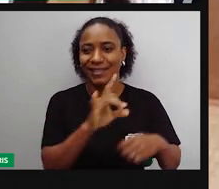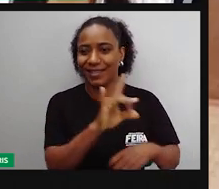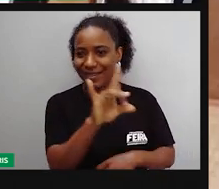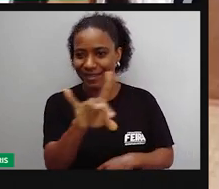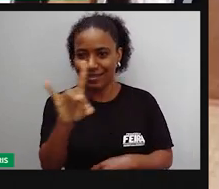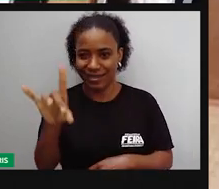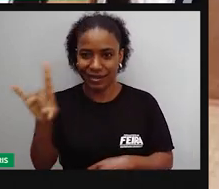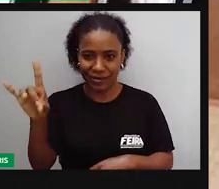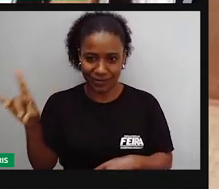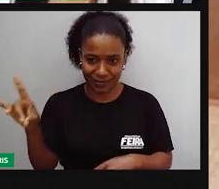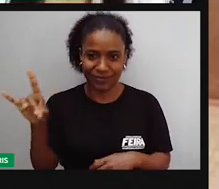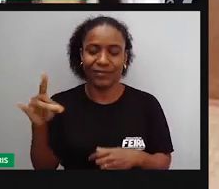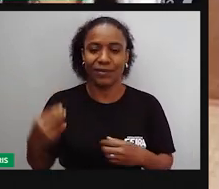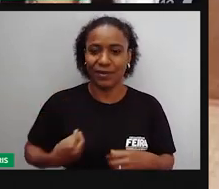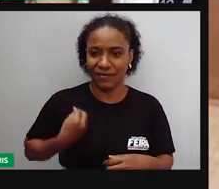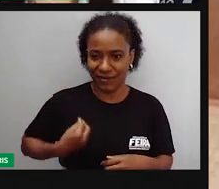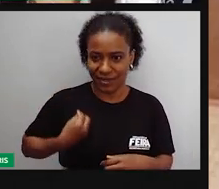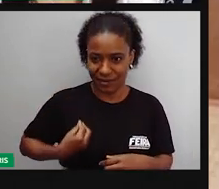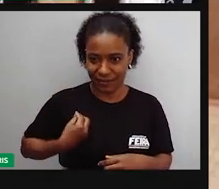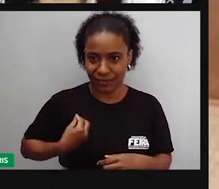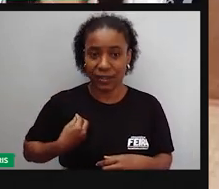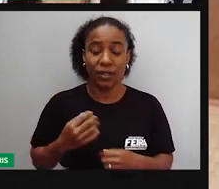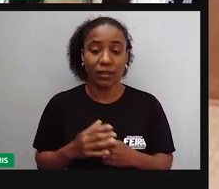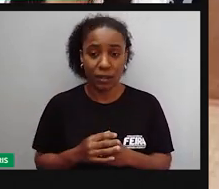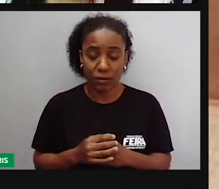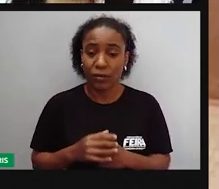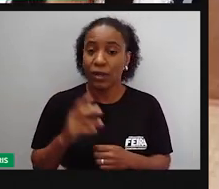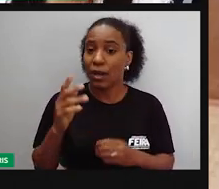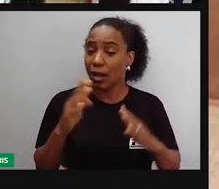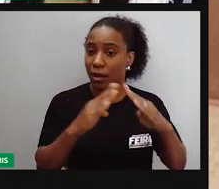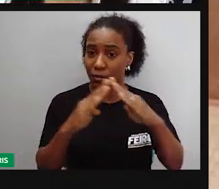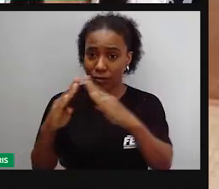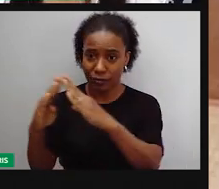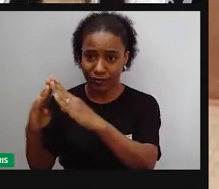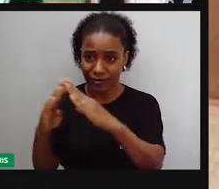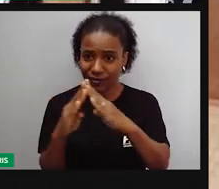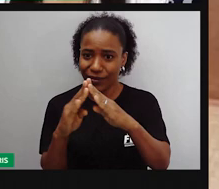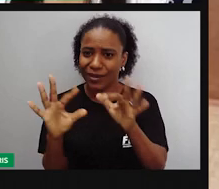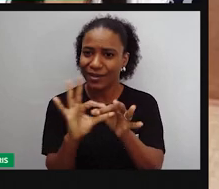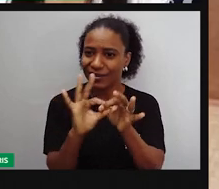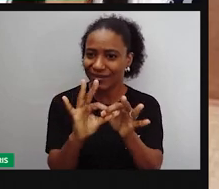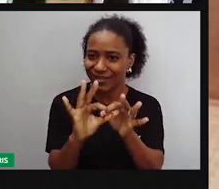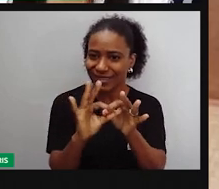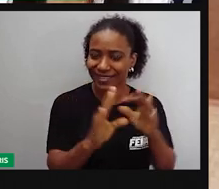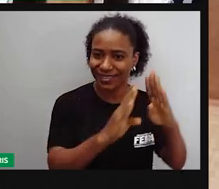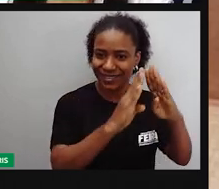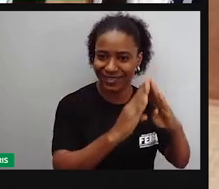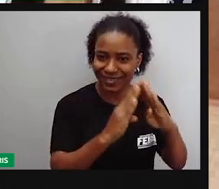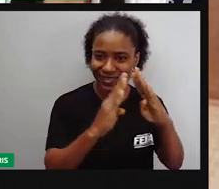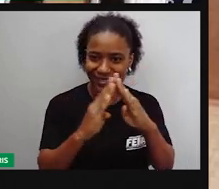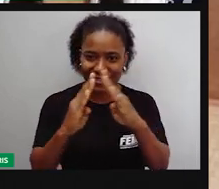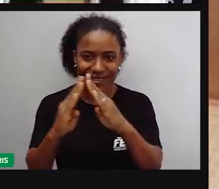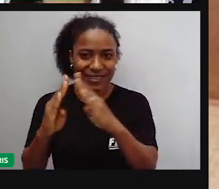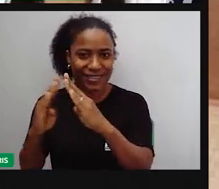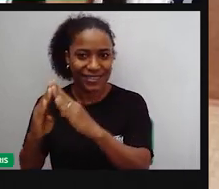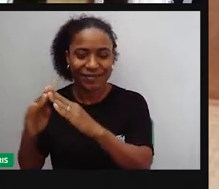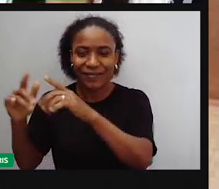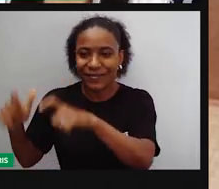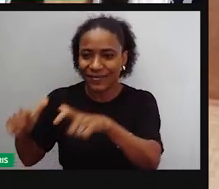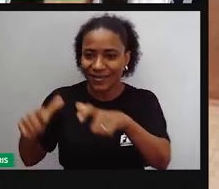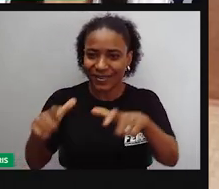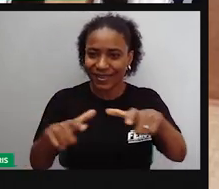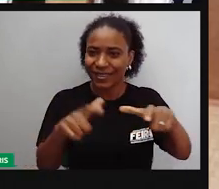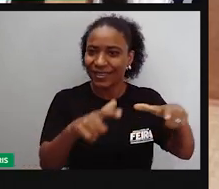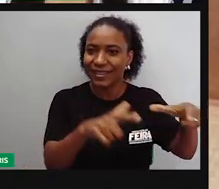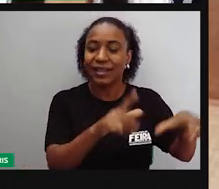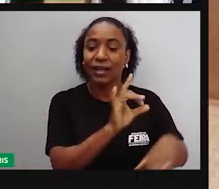tem para viver. Então, quando a PRO traz aí essas casinhas unidas, né? Para representar aí os bairros, né? As moradias.